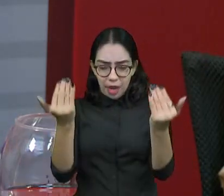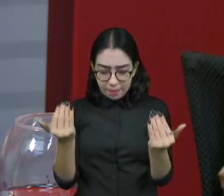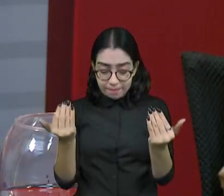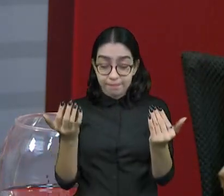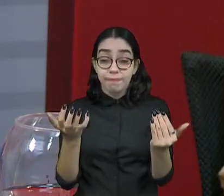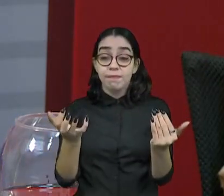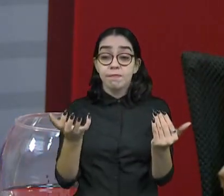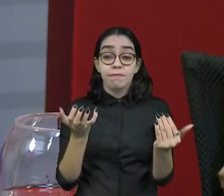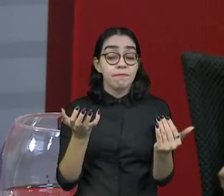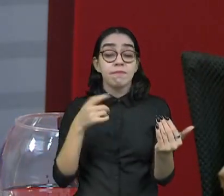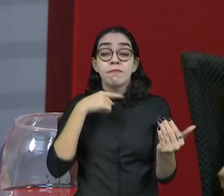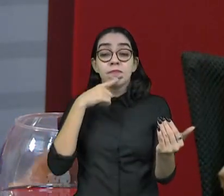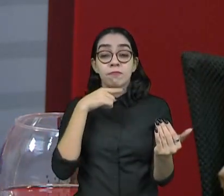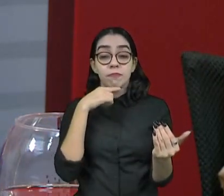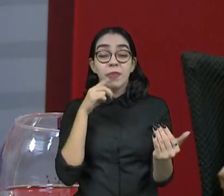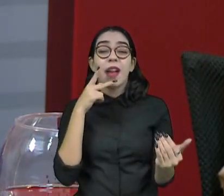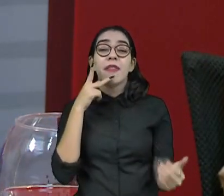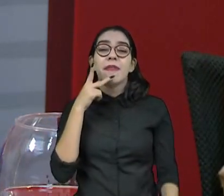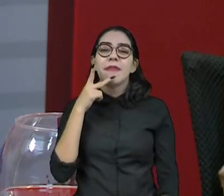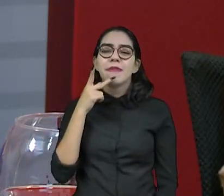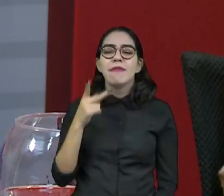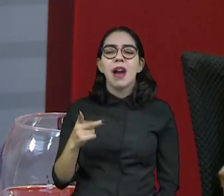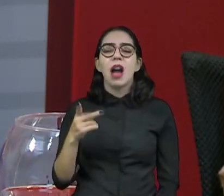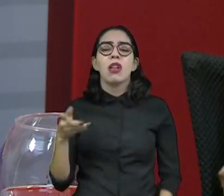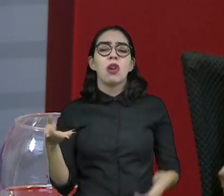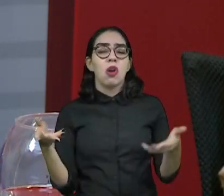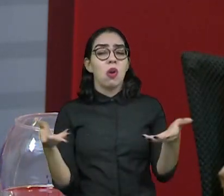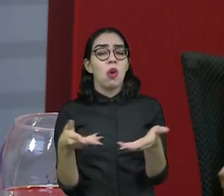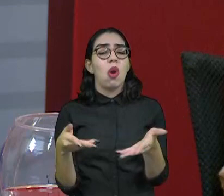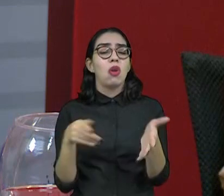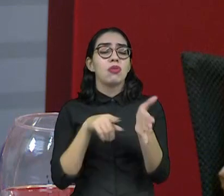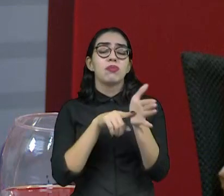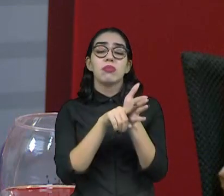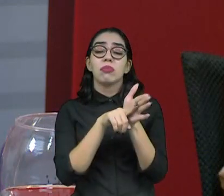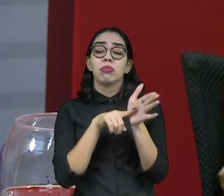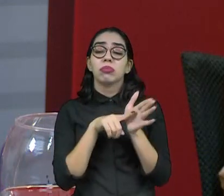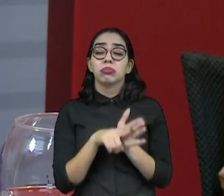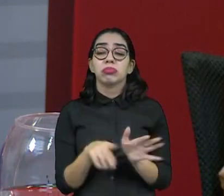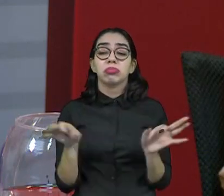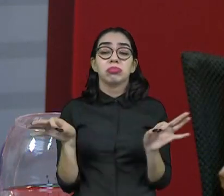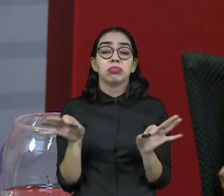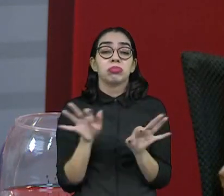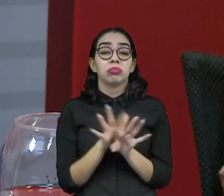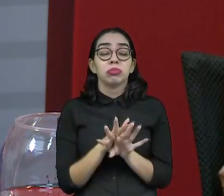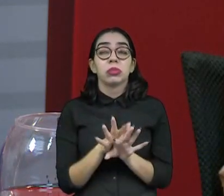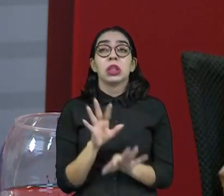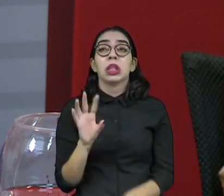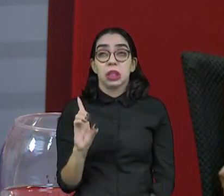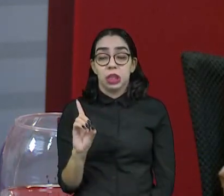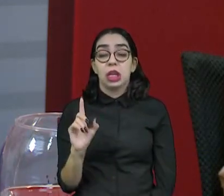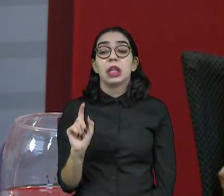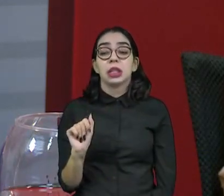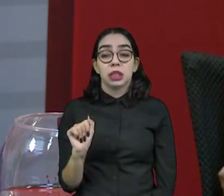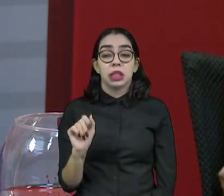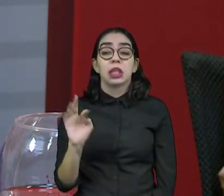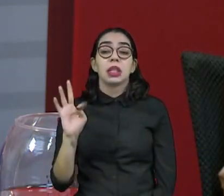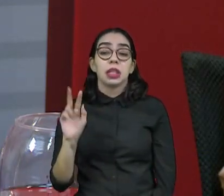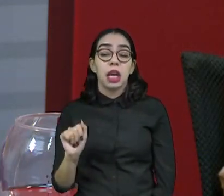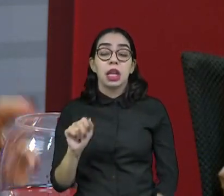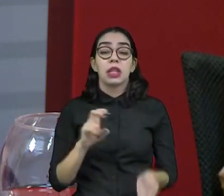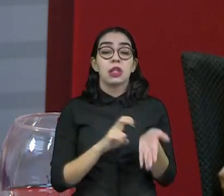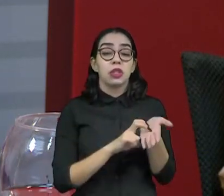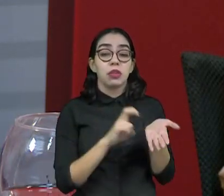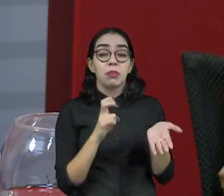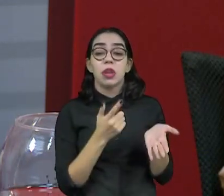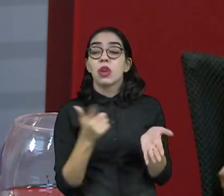Então, quando você joga no jornal dizendo que saiu hoje a pesquisa, digamos, da Poder Data, de manhã, de tarde saiu